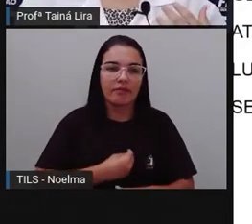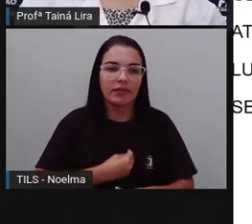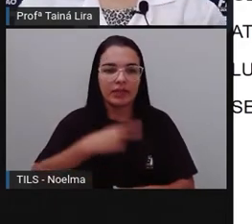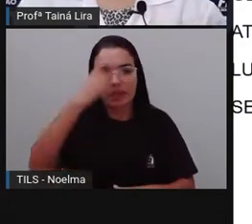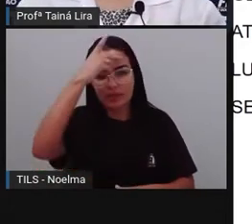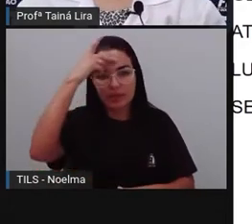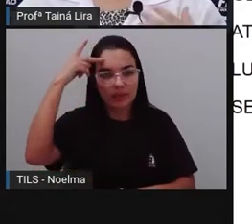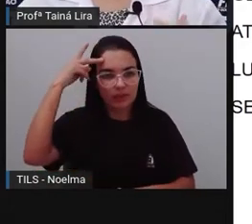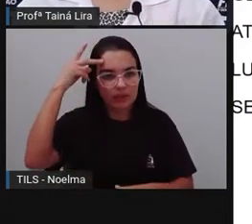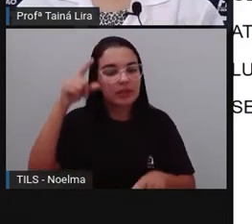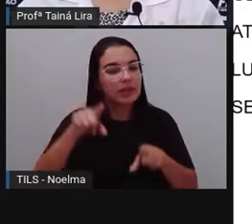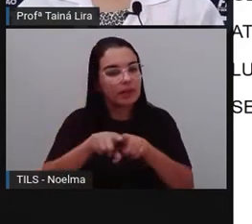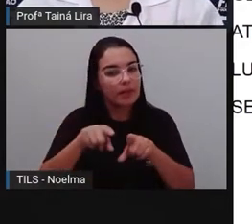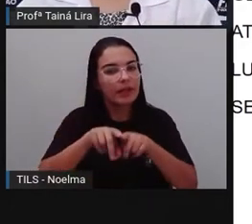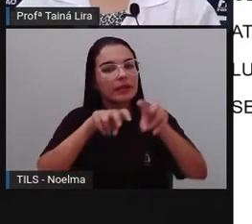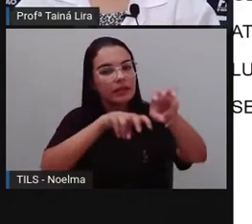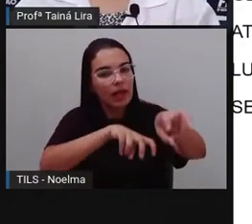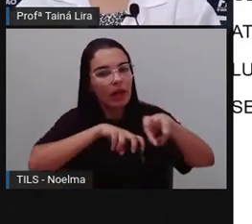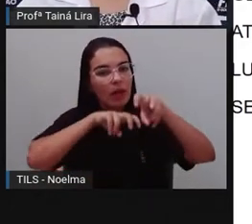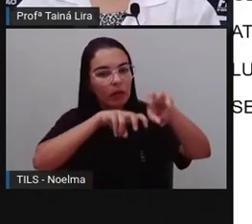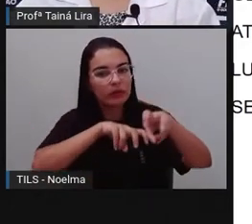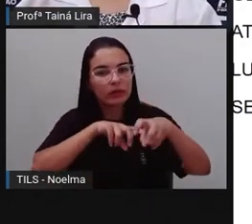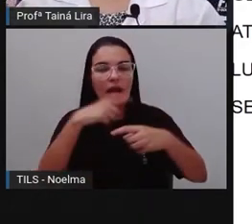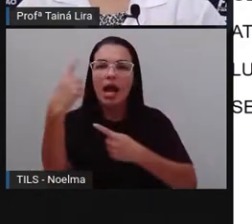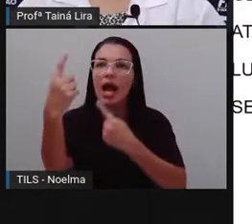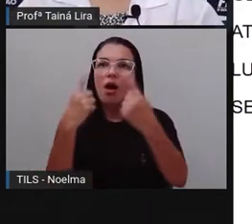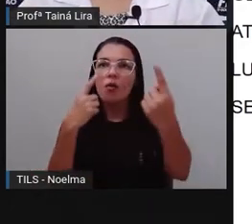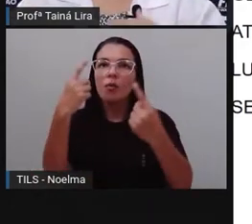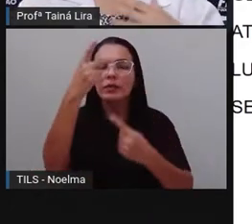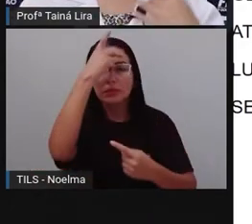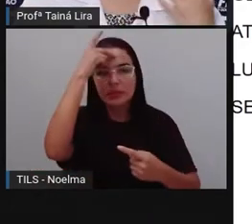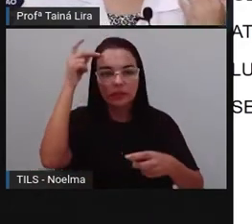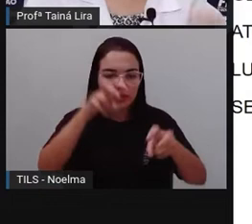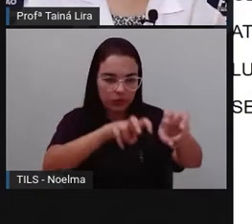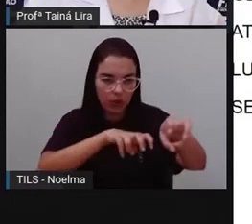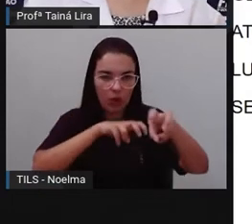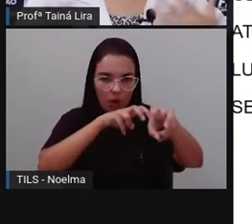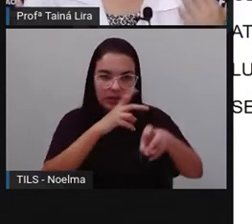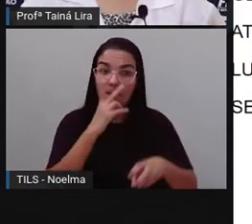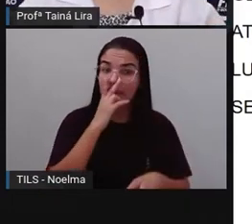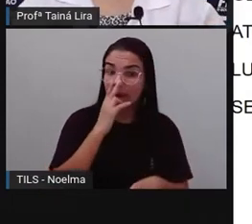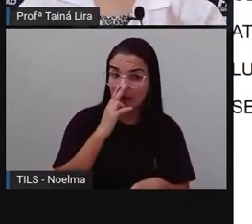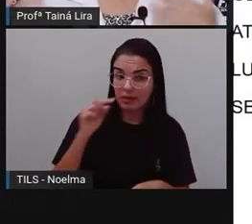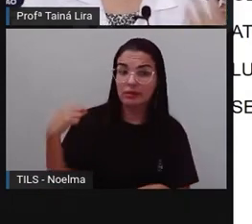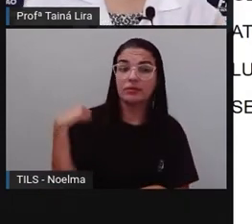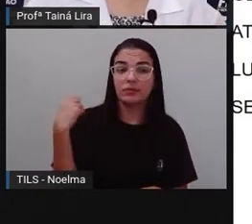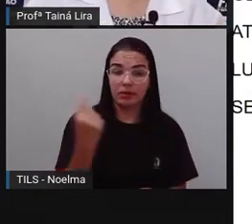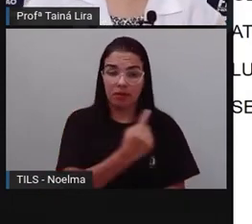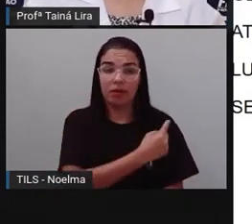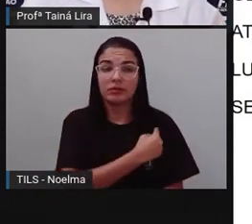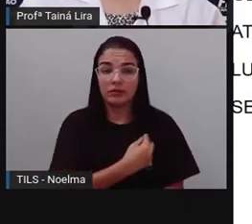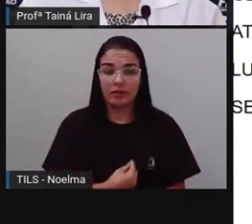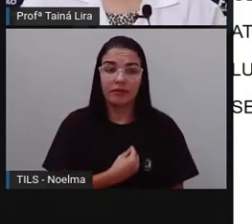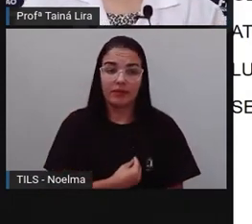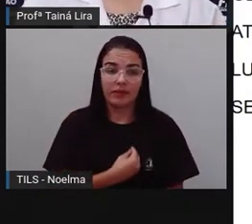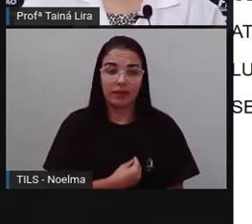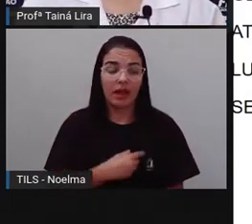E eles hoje, em alguns lugares, já têm um modo de vida muito parecido com o nosso. Então, por exemplo,